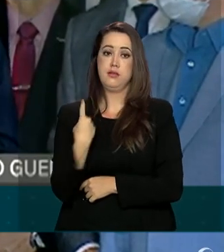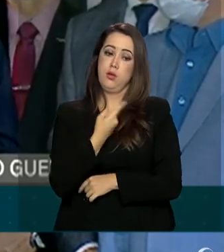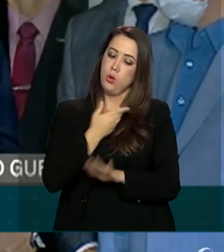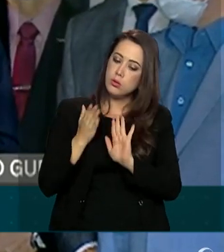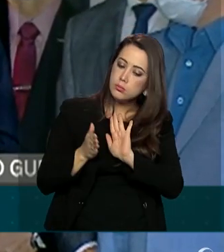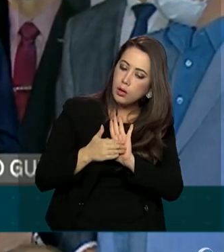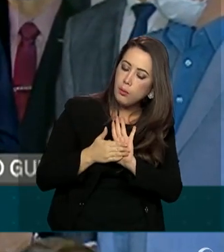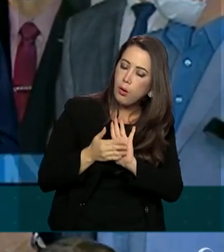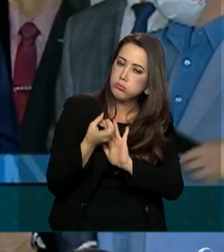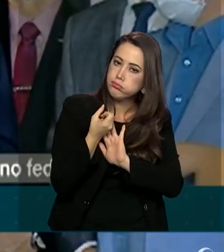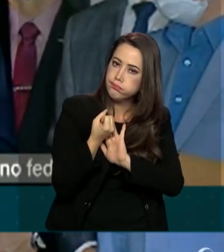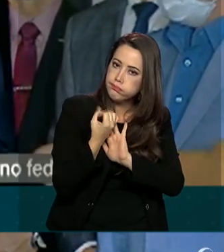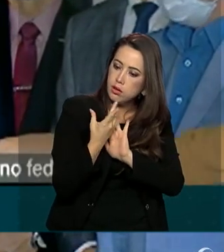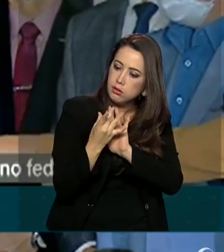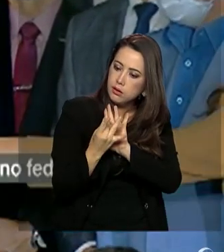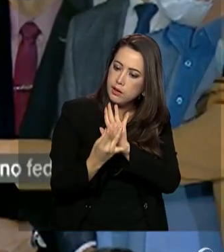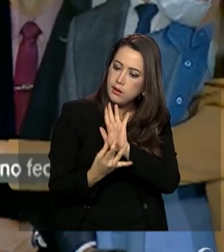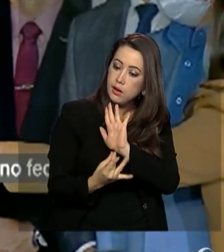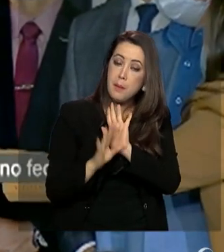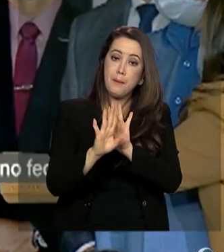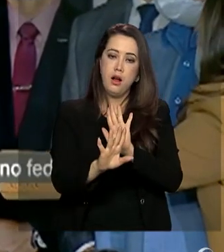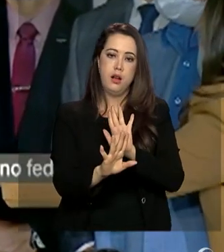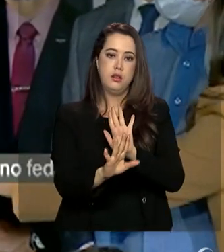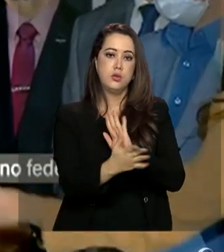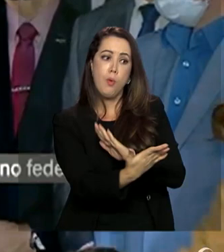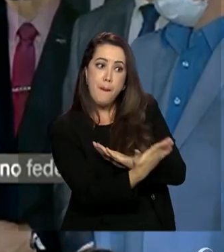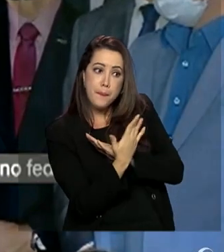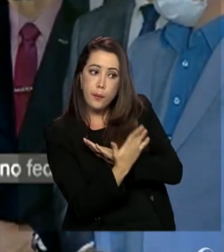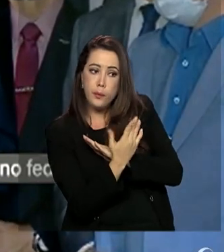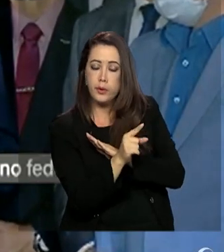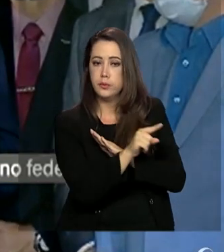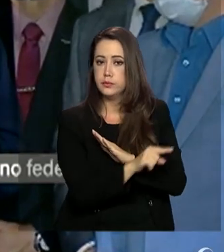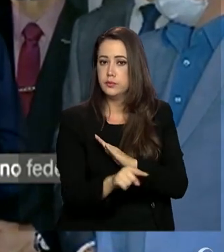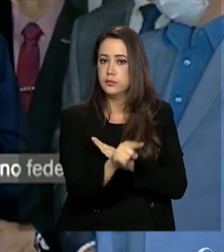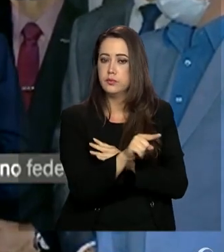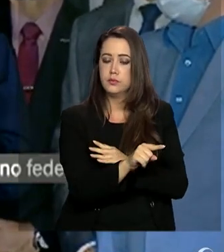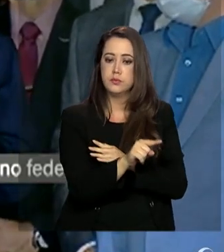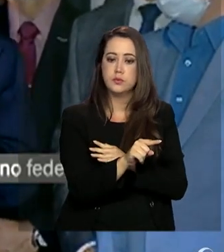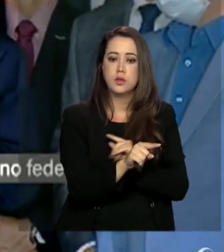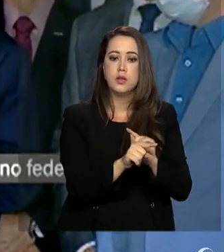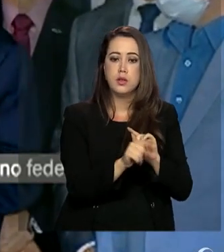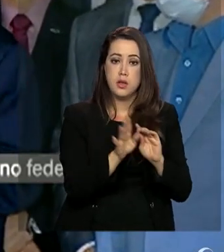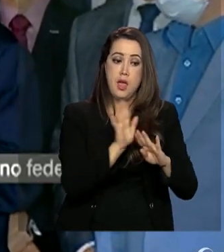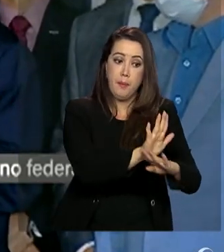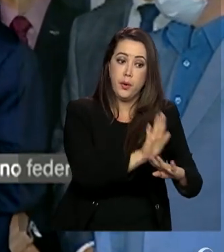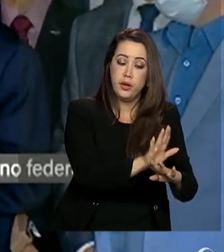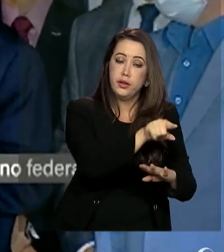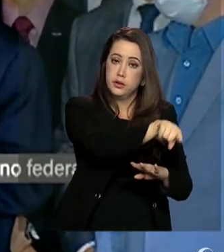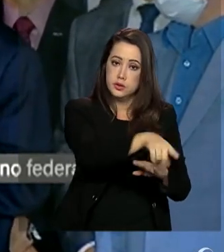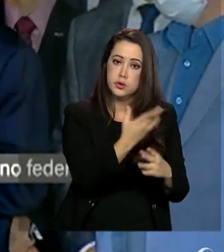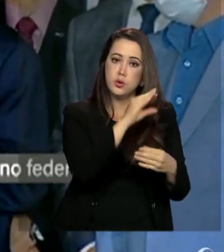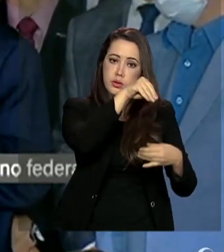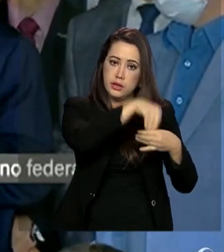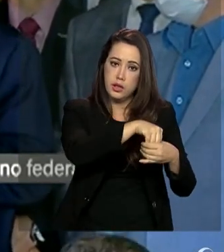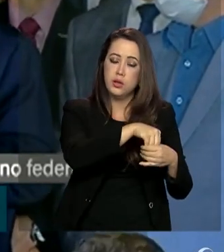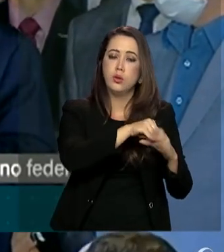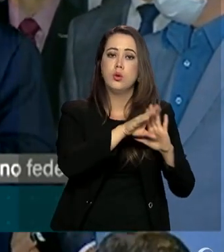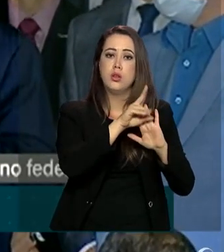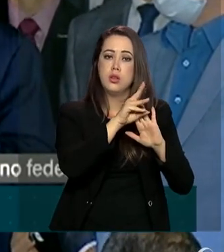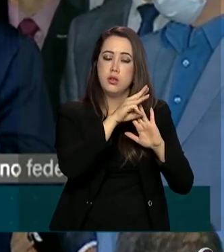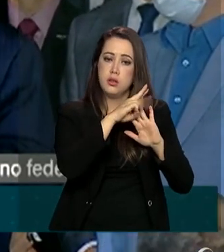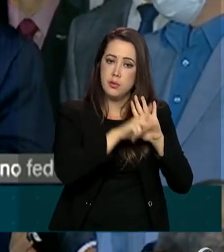IVA, mas com apoio total ao que está estipulado na 45,